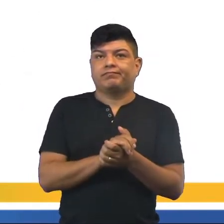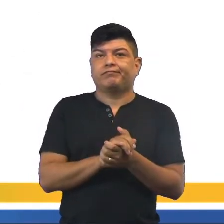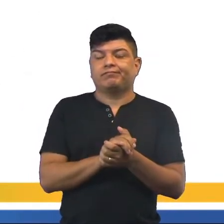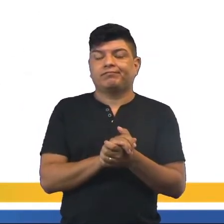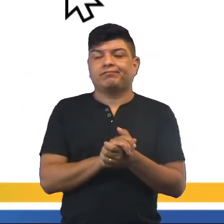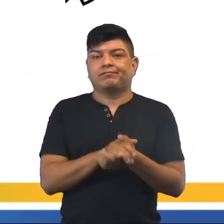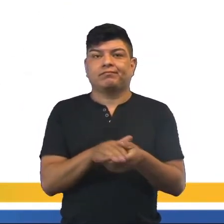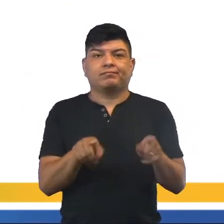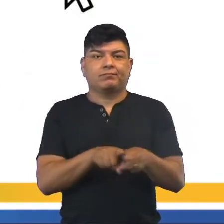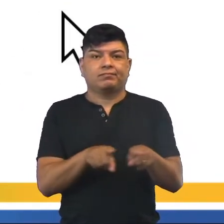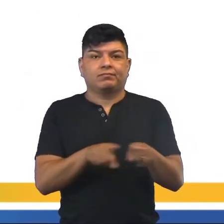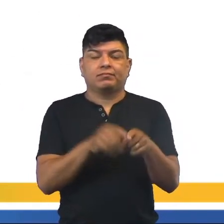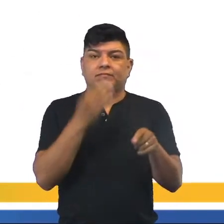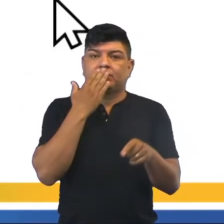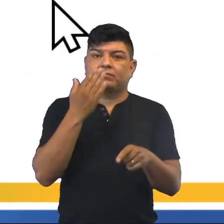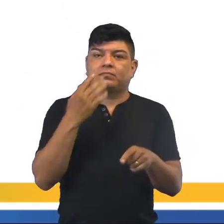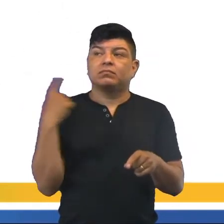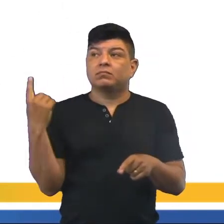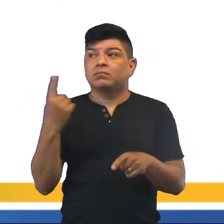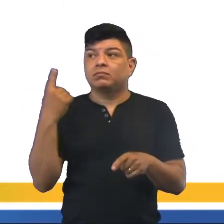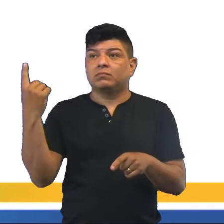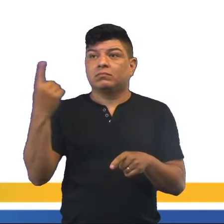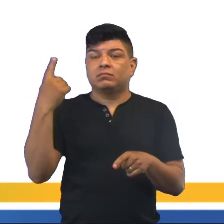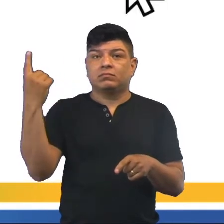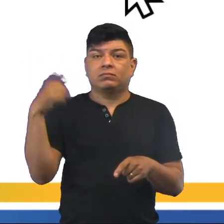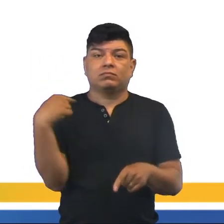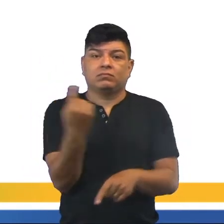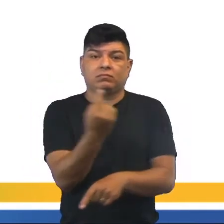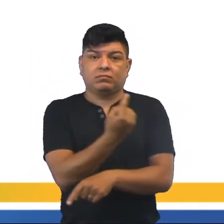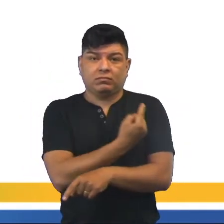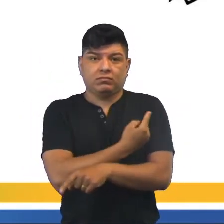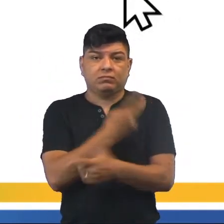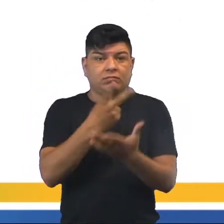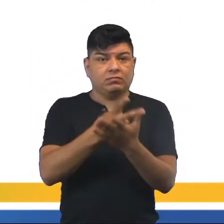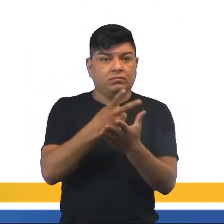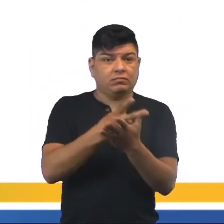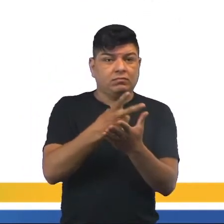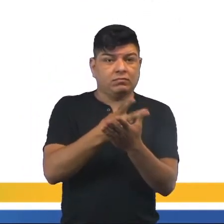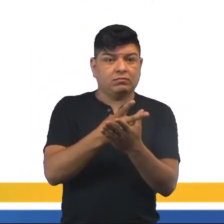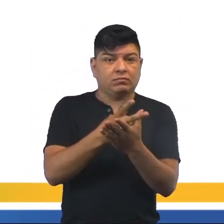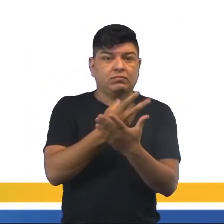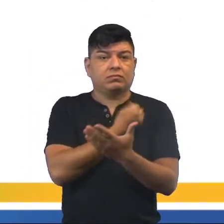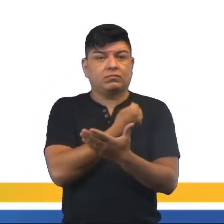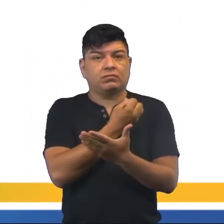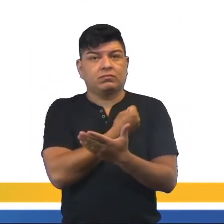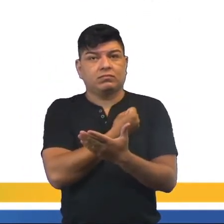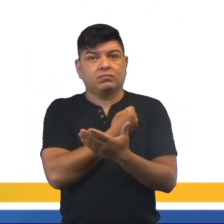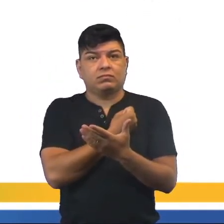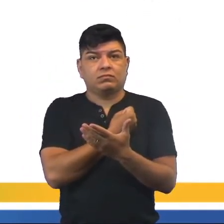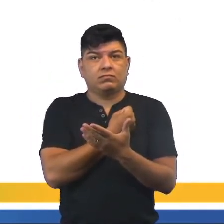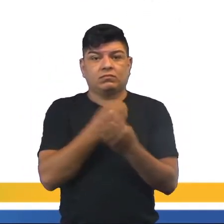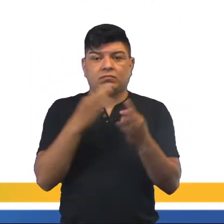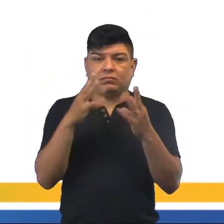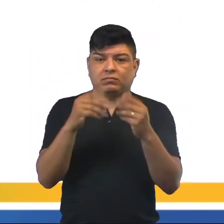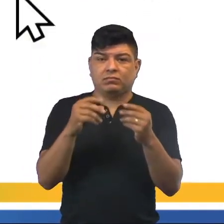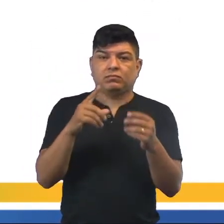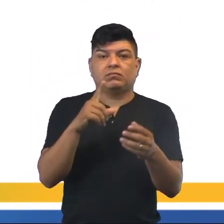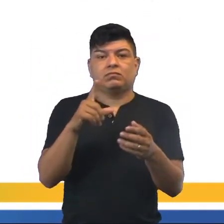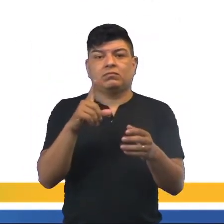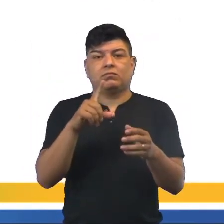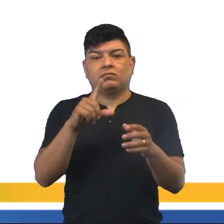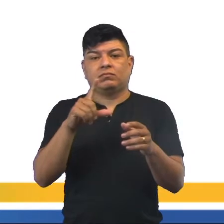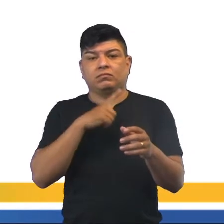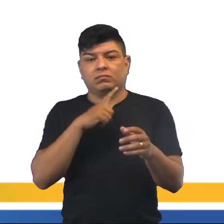E também, quando vamos medir a nossa altura, né, sempre não é um número inteiro, né? Sempre temos